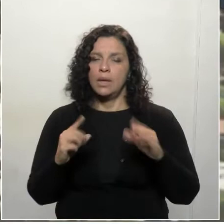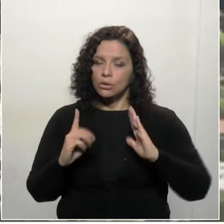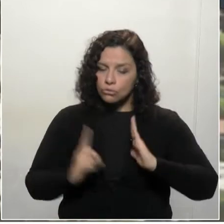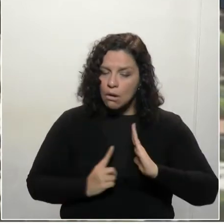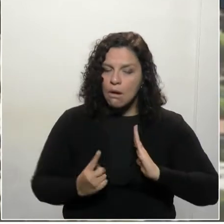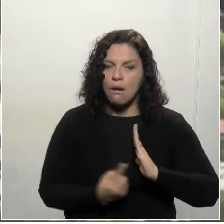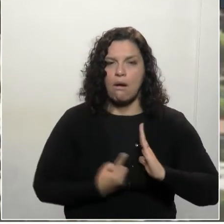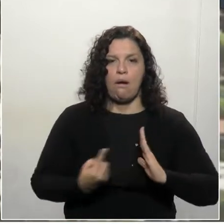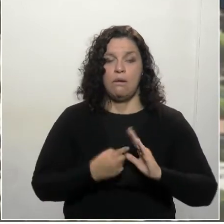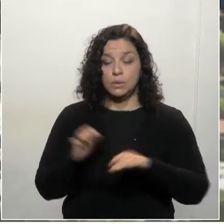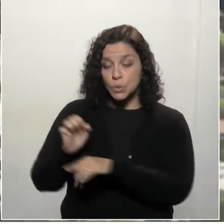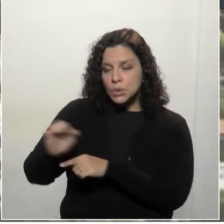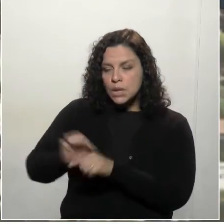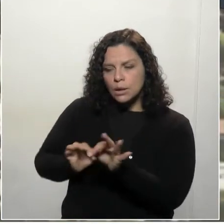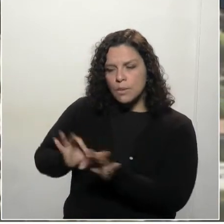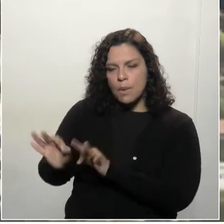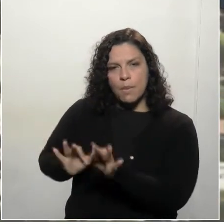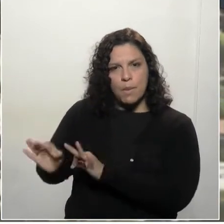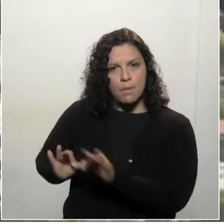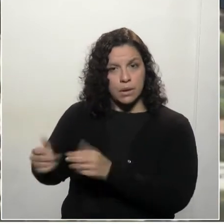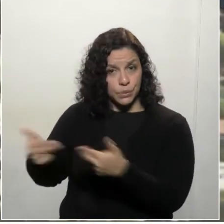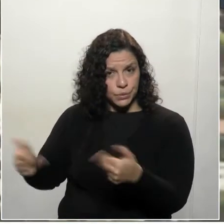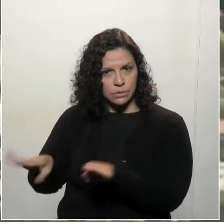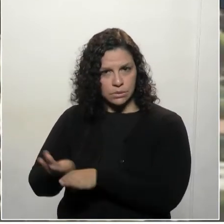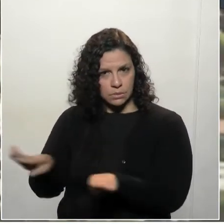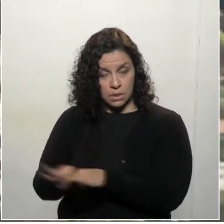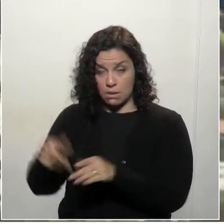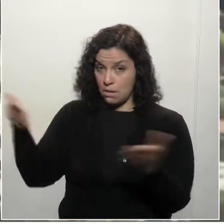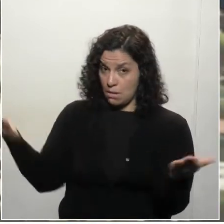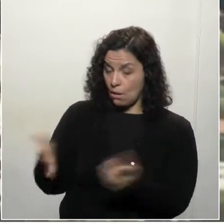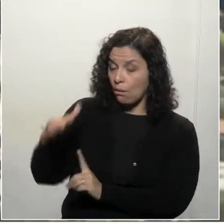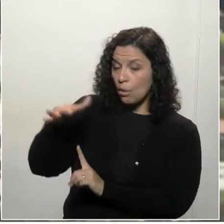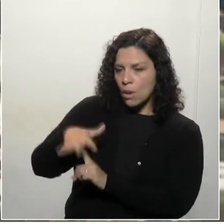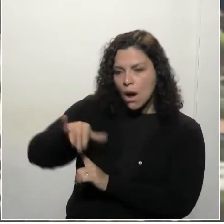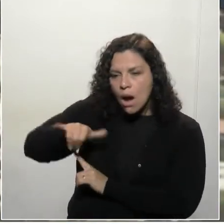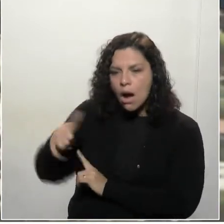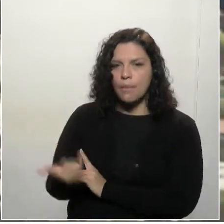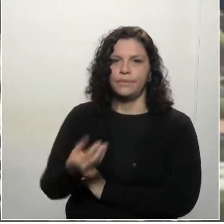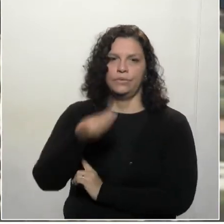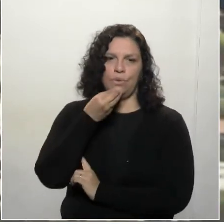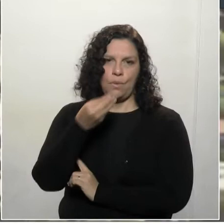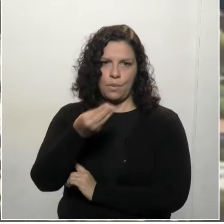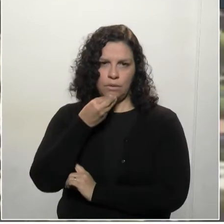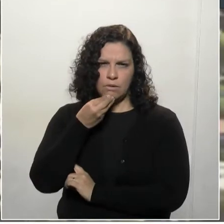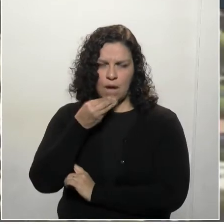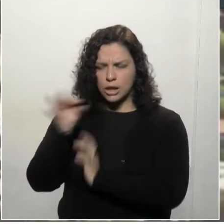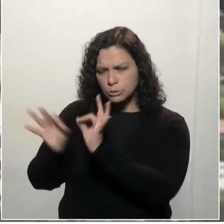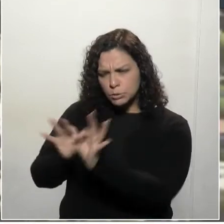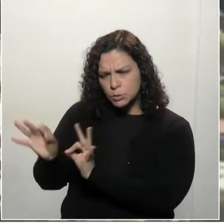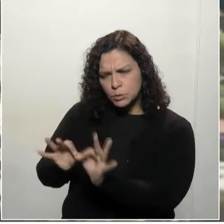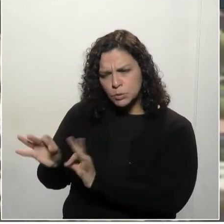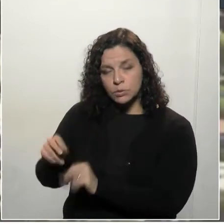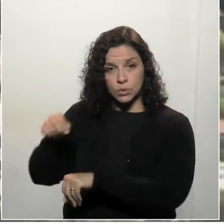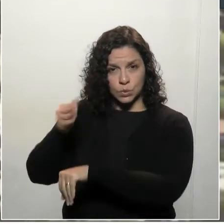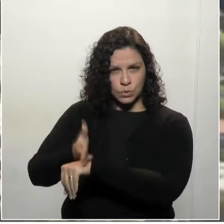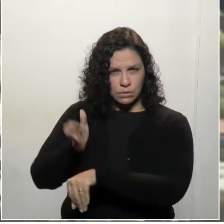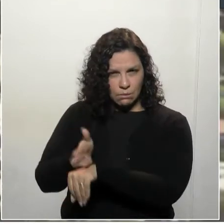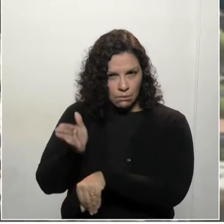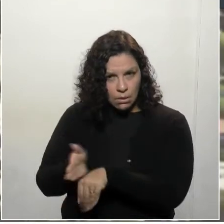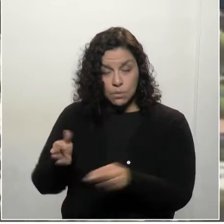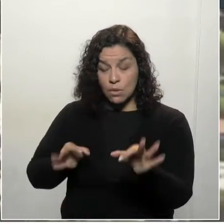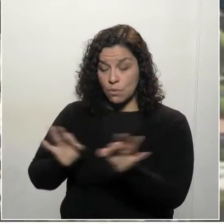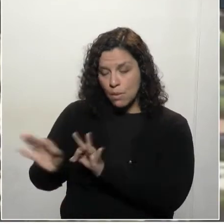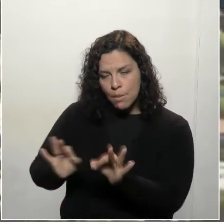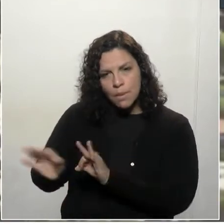se estruturar. E o estado do Paraná realmente aproveitou bem, de forma preciosa, esse tempo e